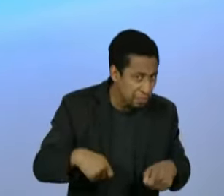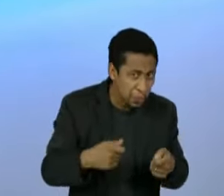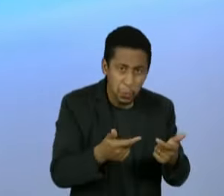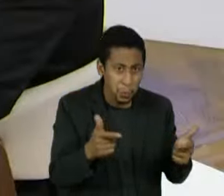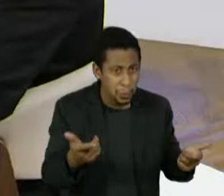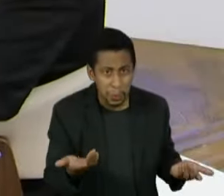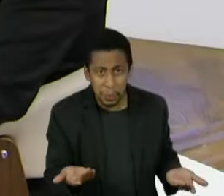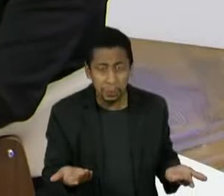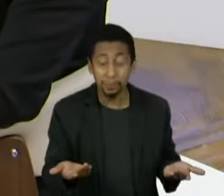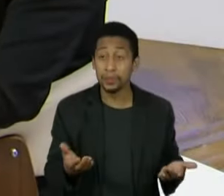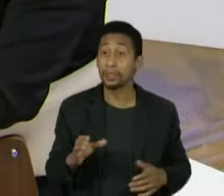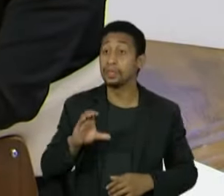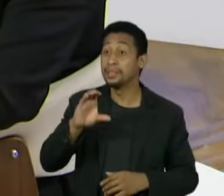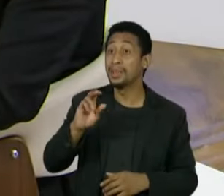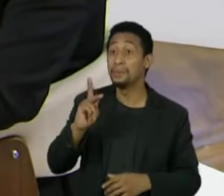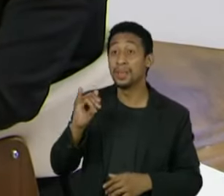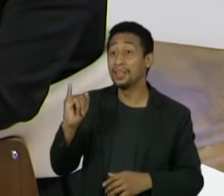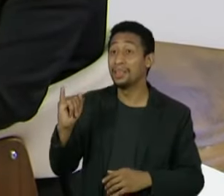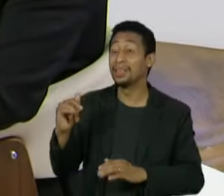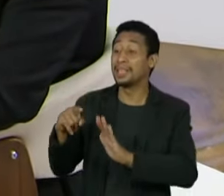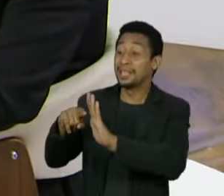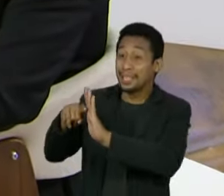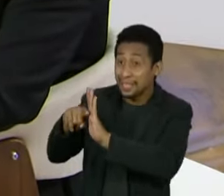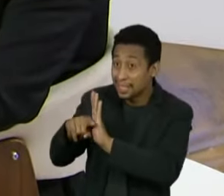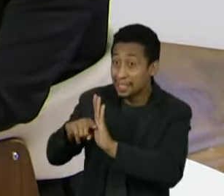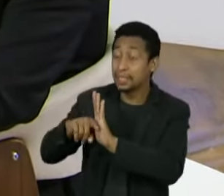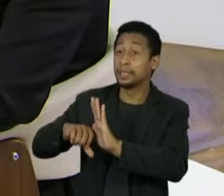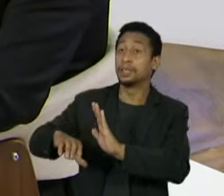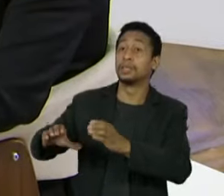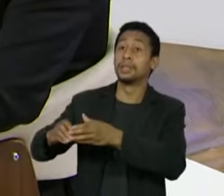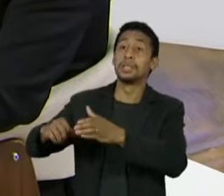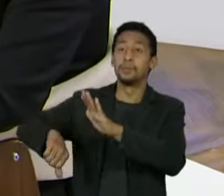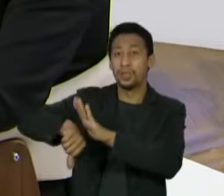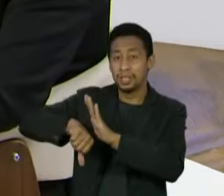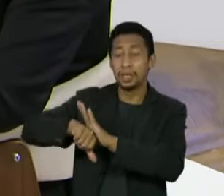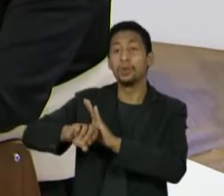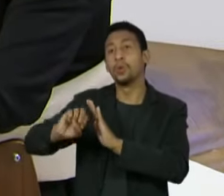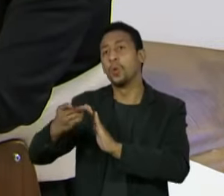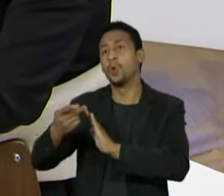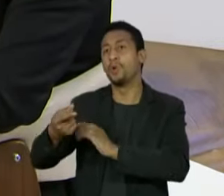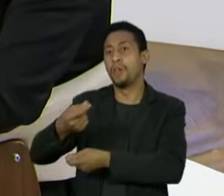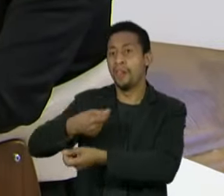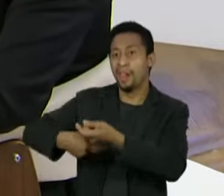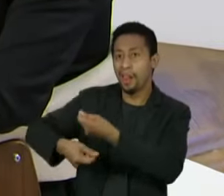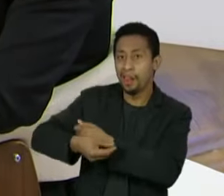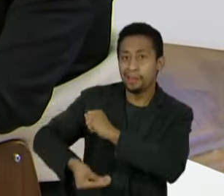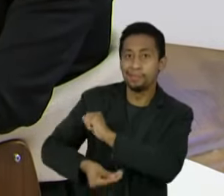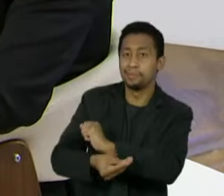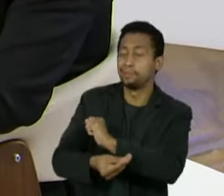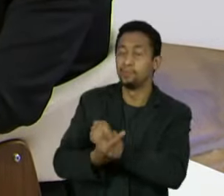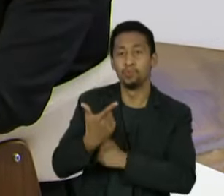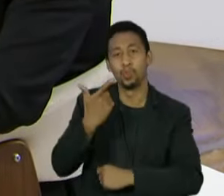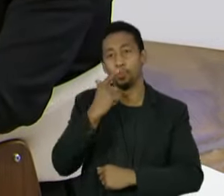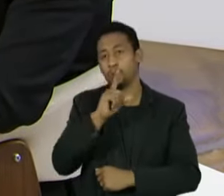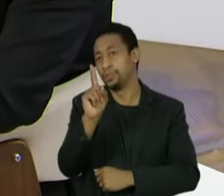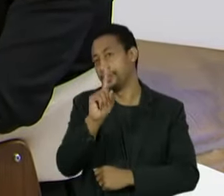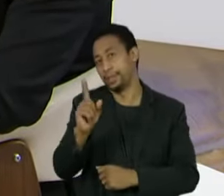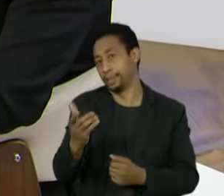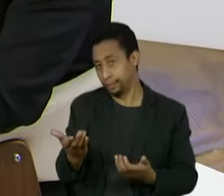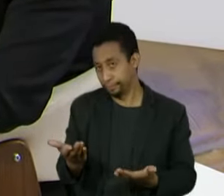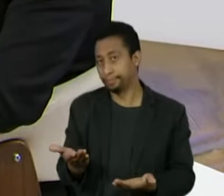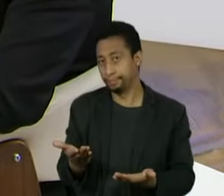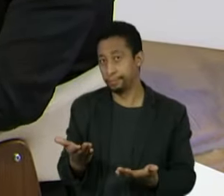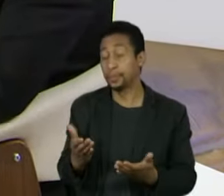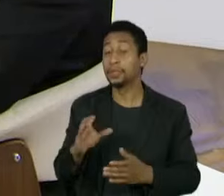A CPI não tem ferramentas para investigar crime organizado, lavagem de dinheiro. Você não tem ferramentas para fazer isso da forma adequada. É muito